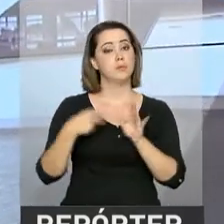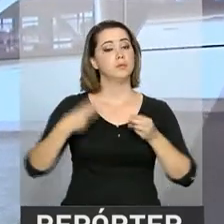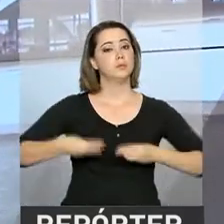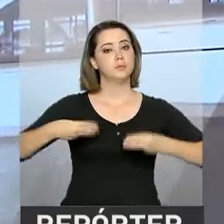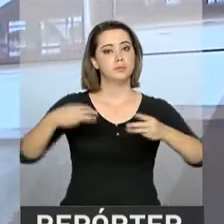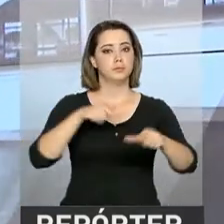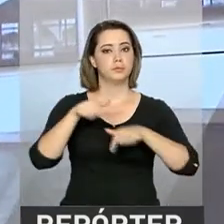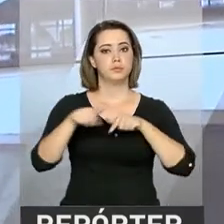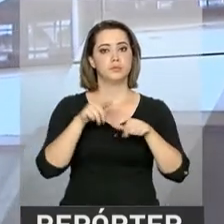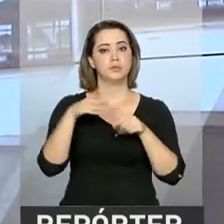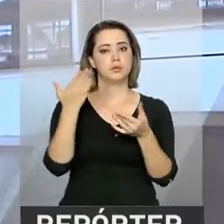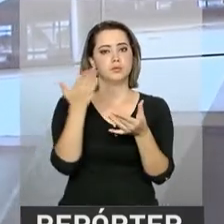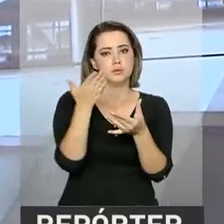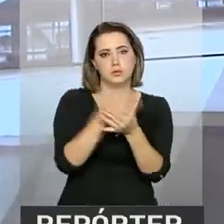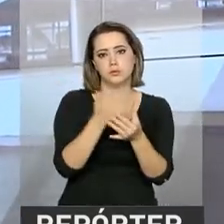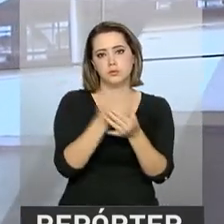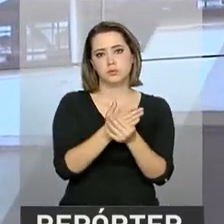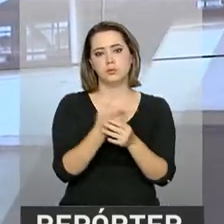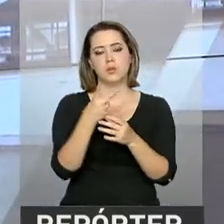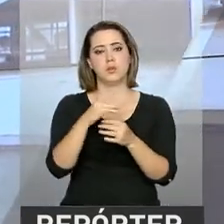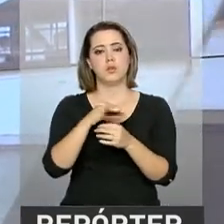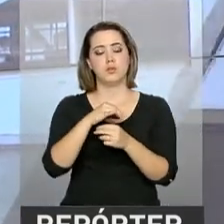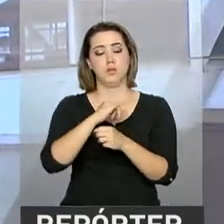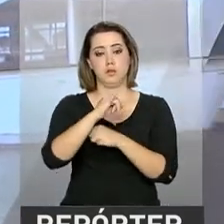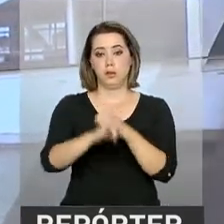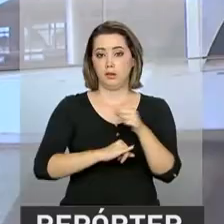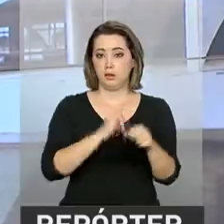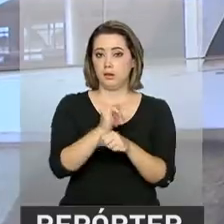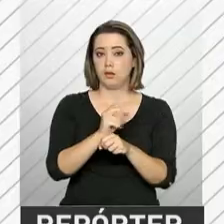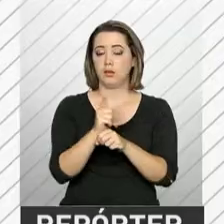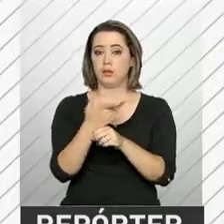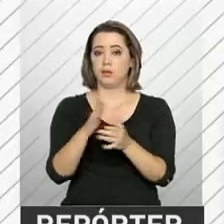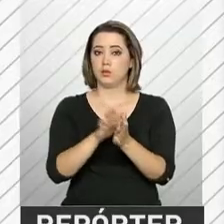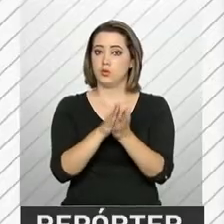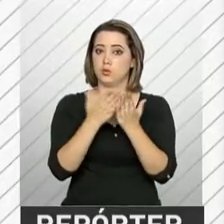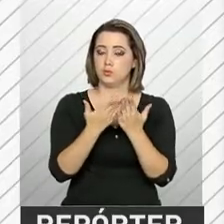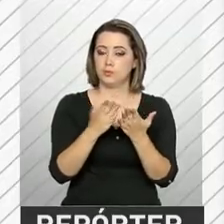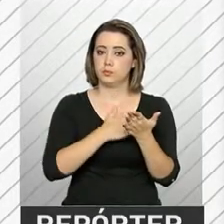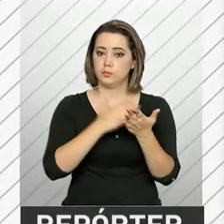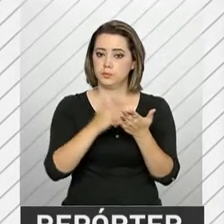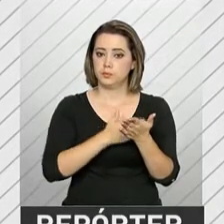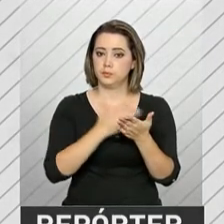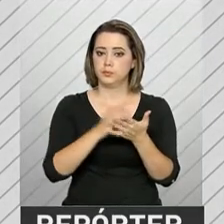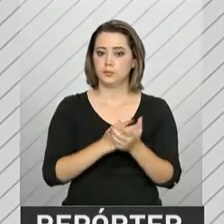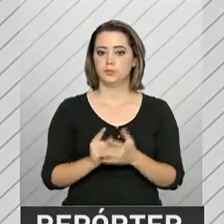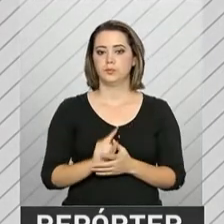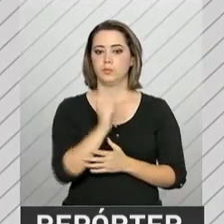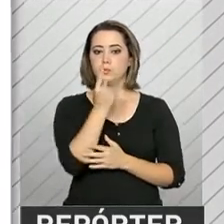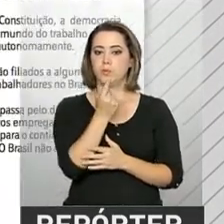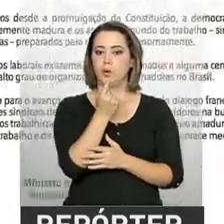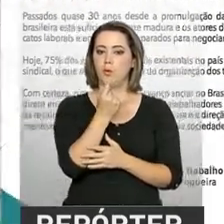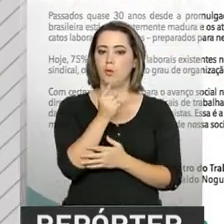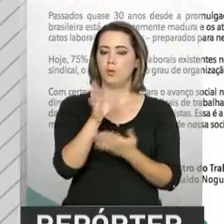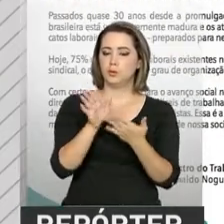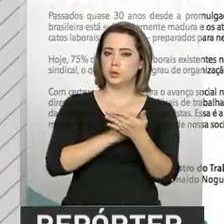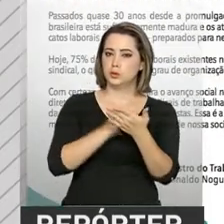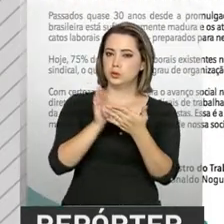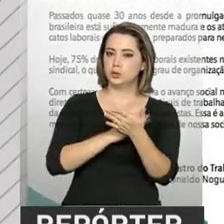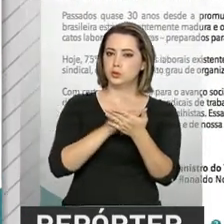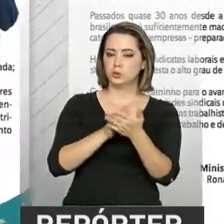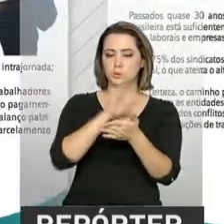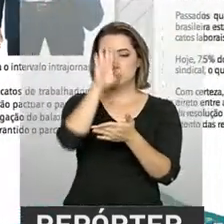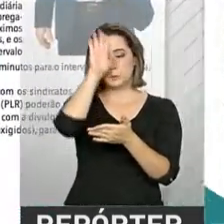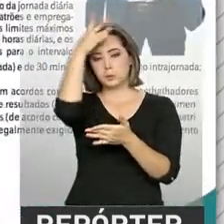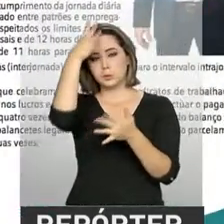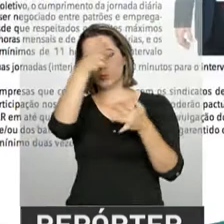em tramitação na Câmara, nas versões digital e impressa. Uma cartilha com os principais pontos da